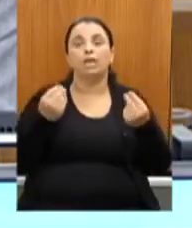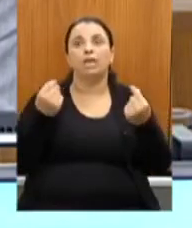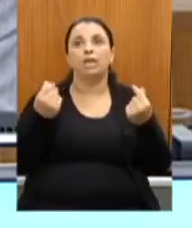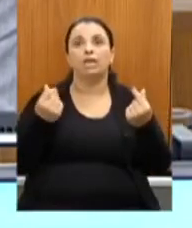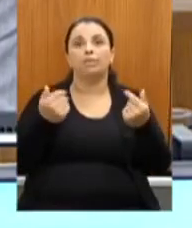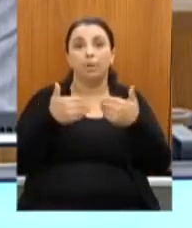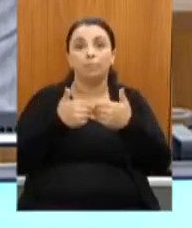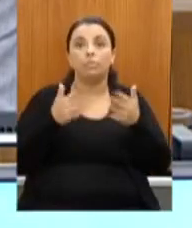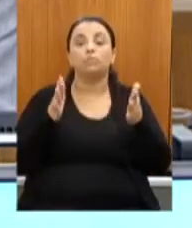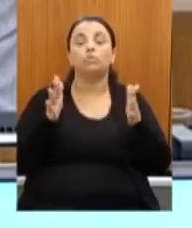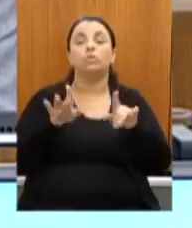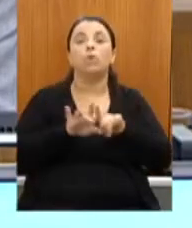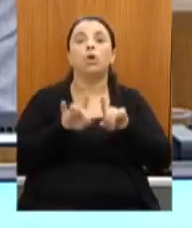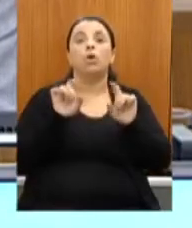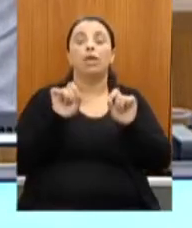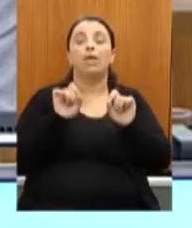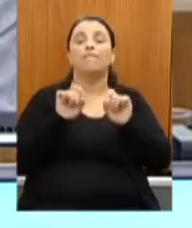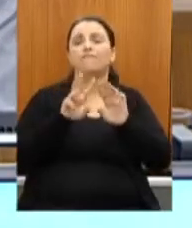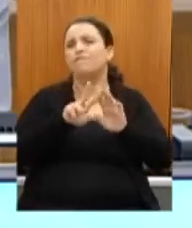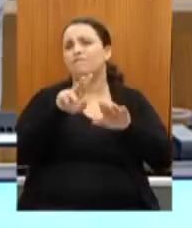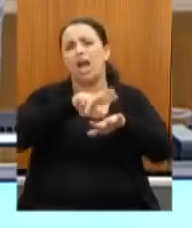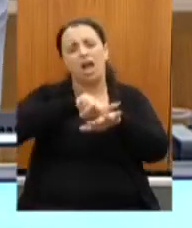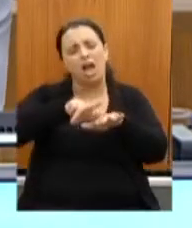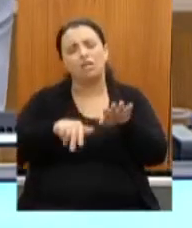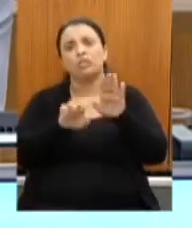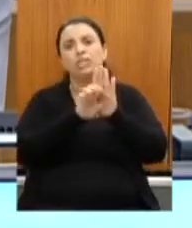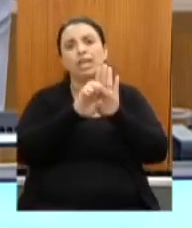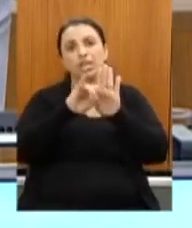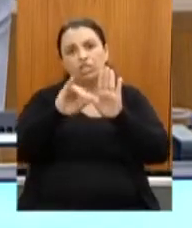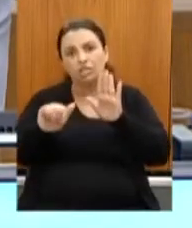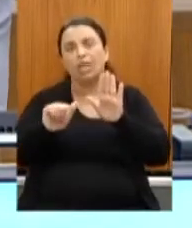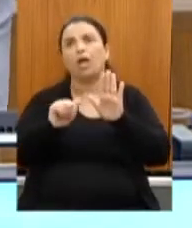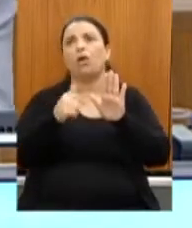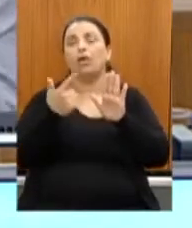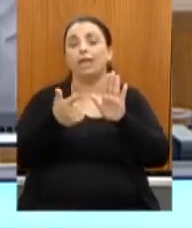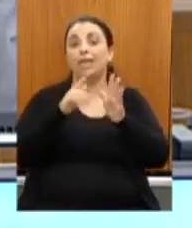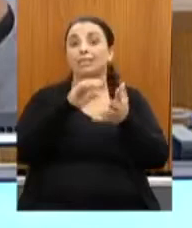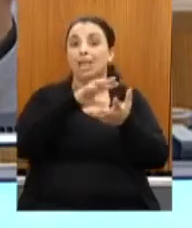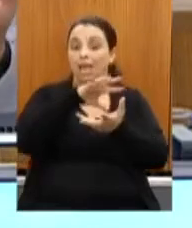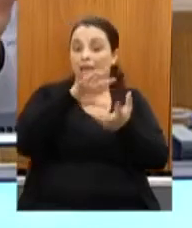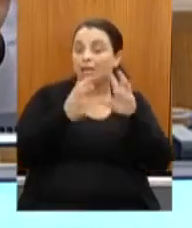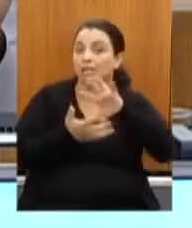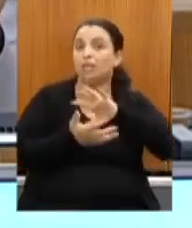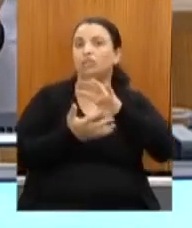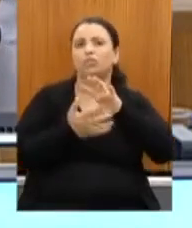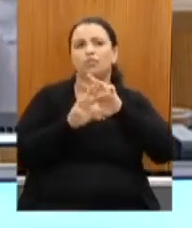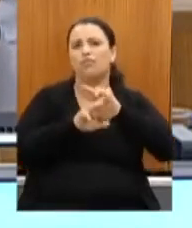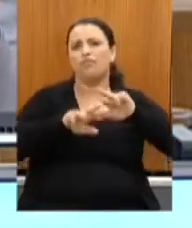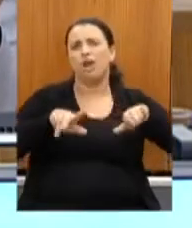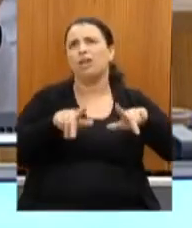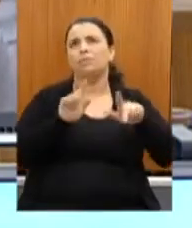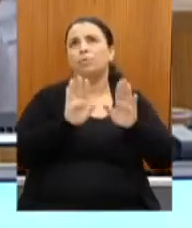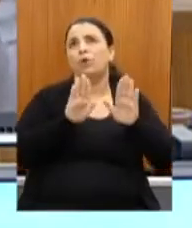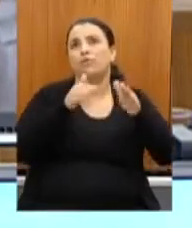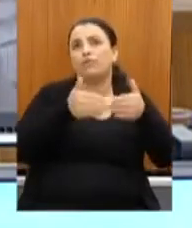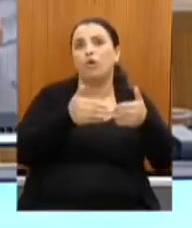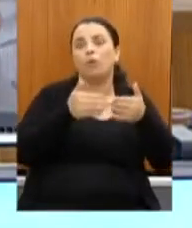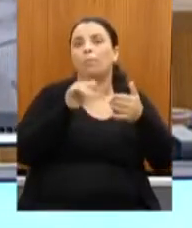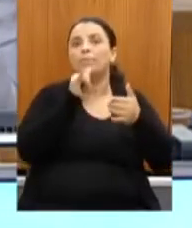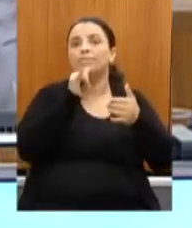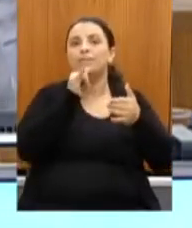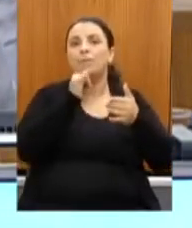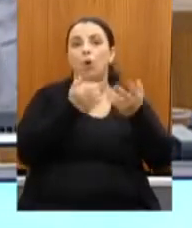também vários editais e as restaurações nesse ano foram combate incêndio de pânico no Museu de Alfonso de